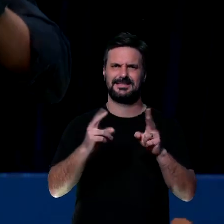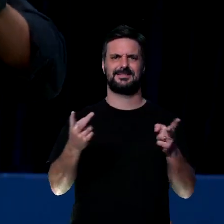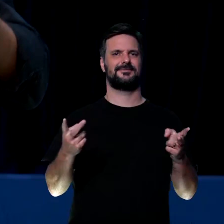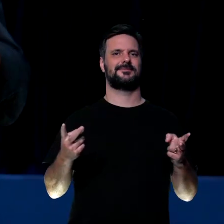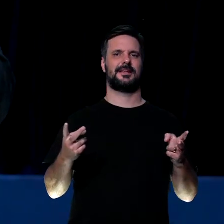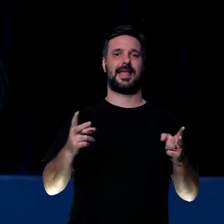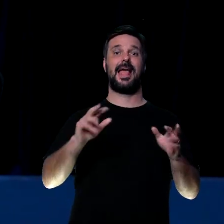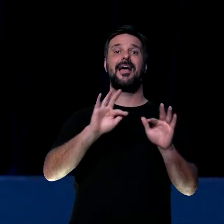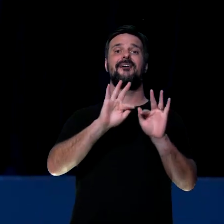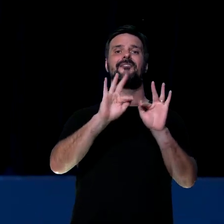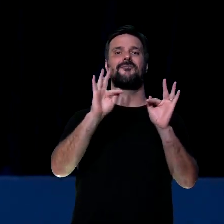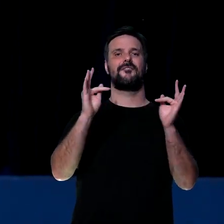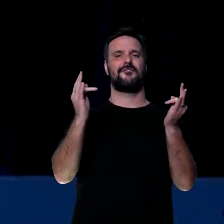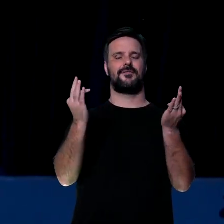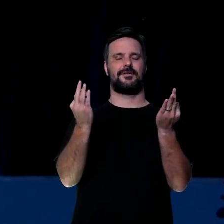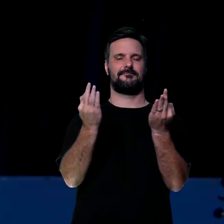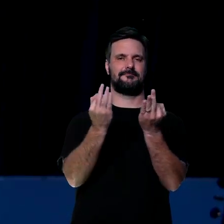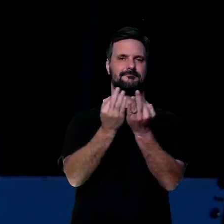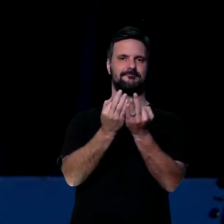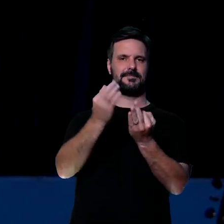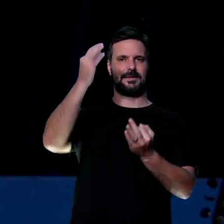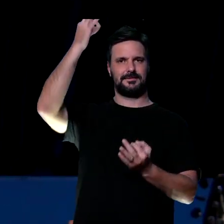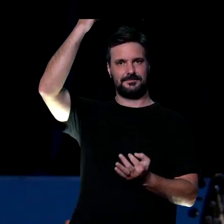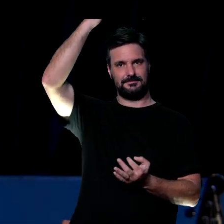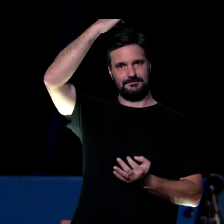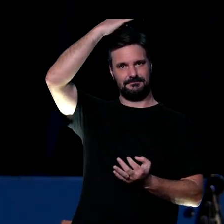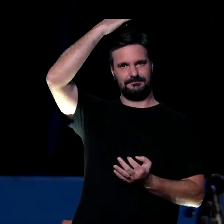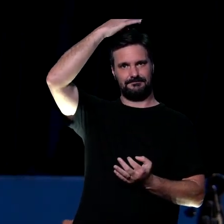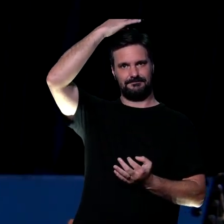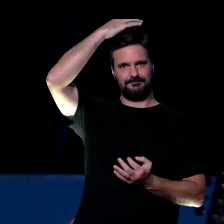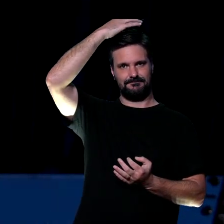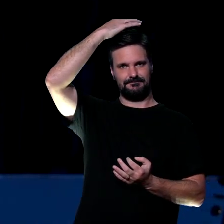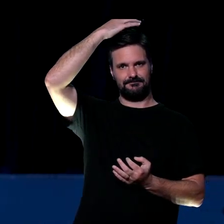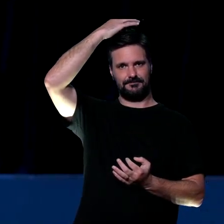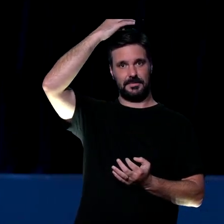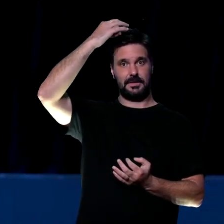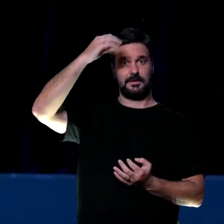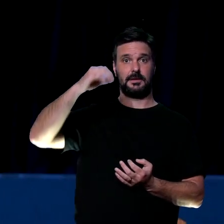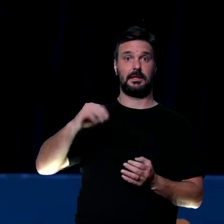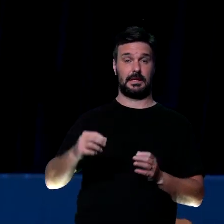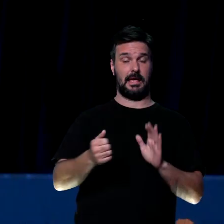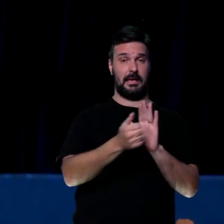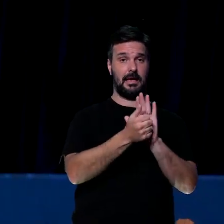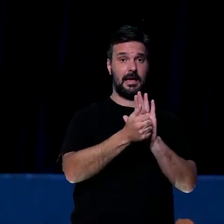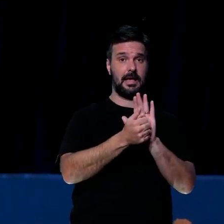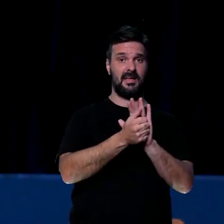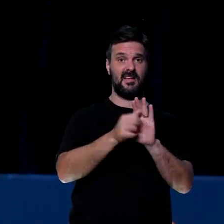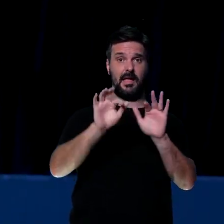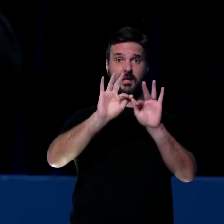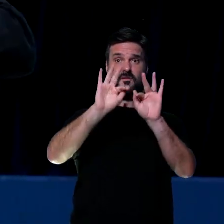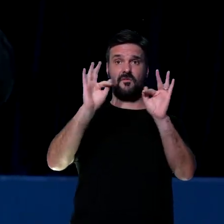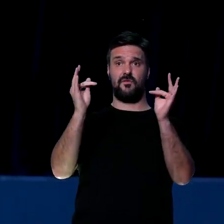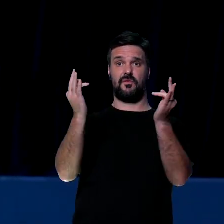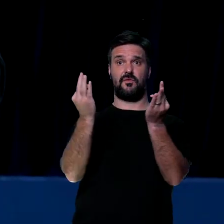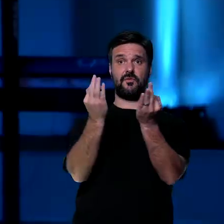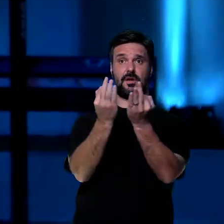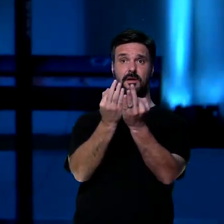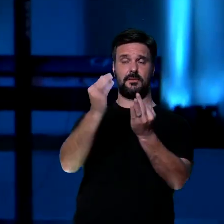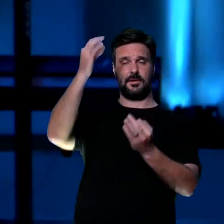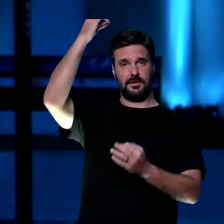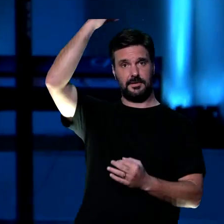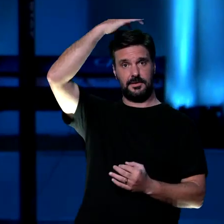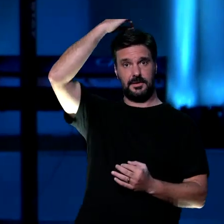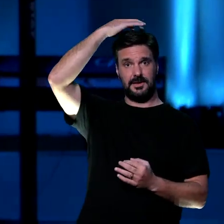é família espiritual. Amém? A nossa é uma grande família. É grande essa igreja, você sabe disso.